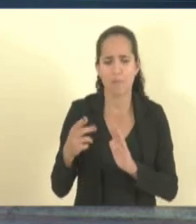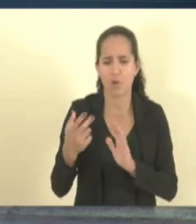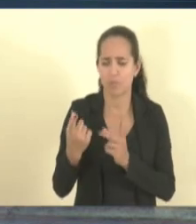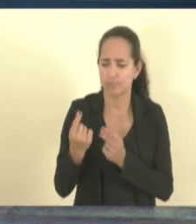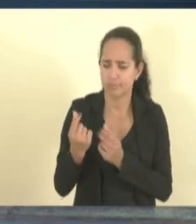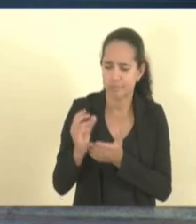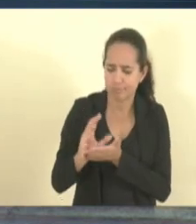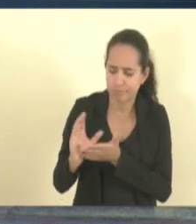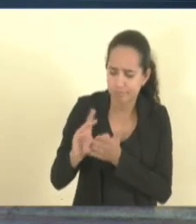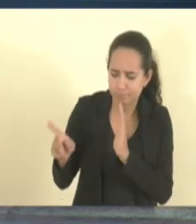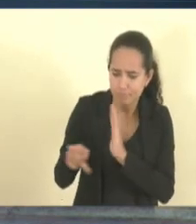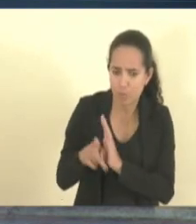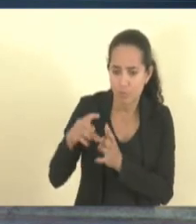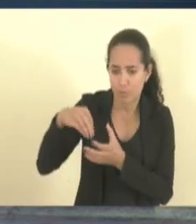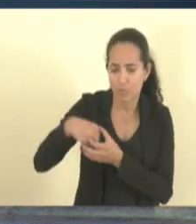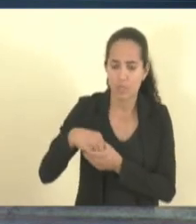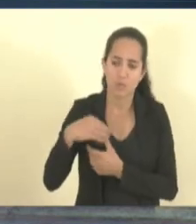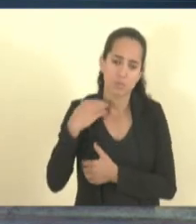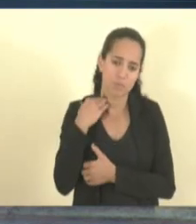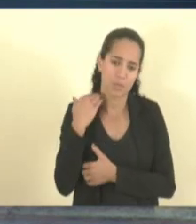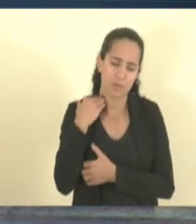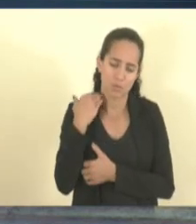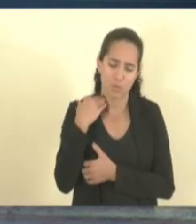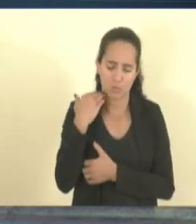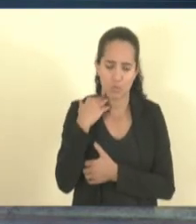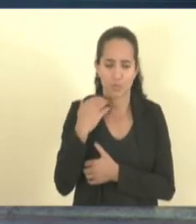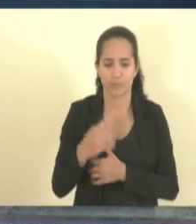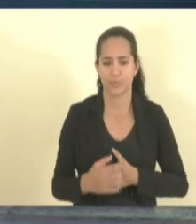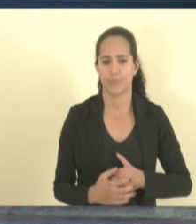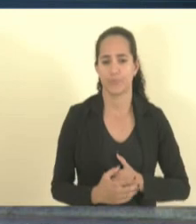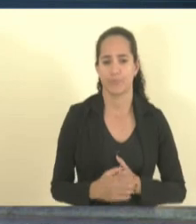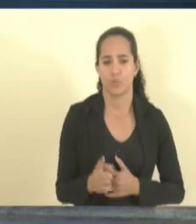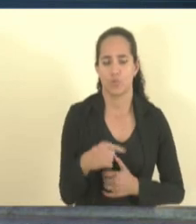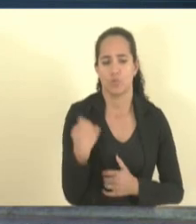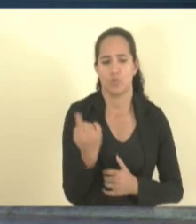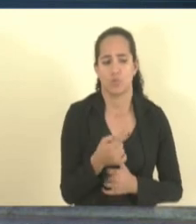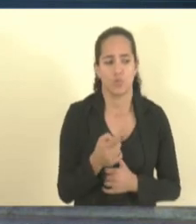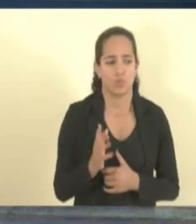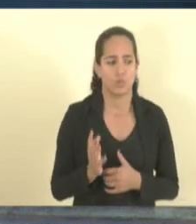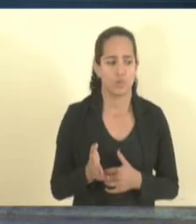e nós já estamos fazendo uma